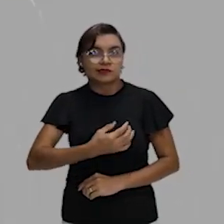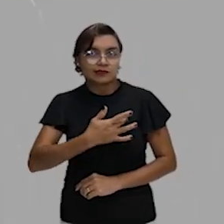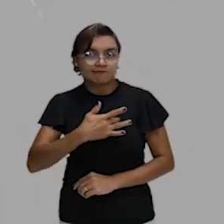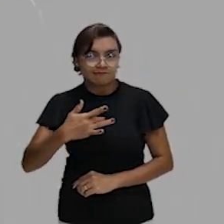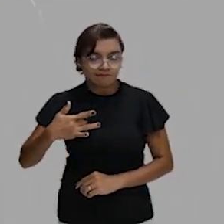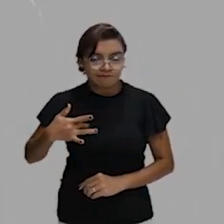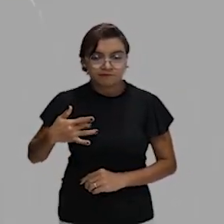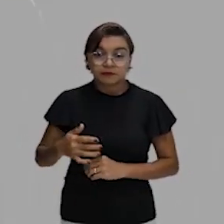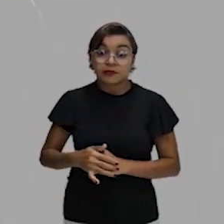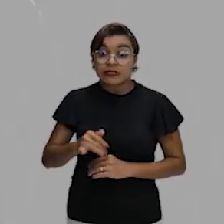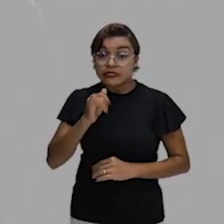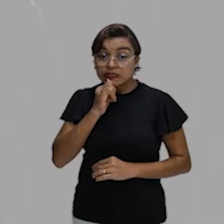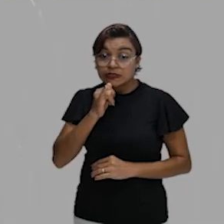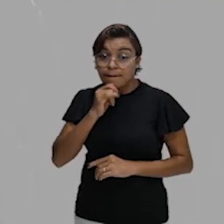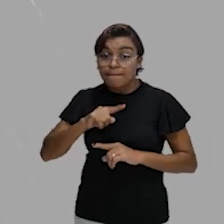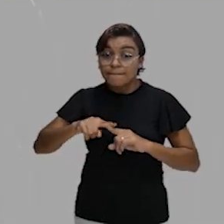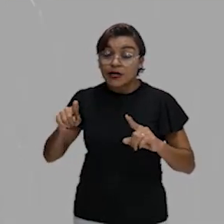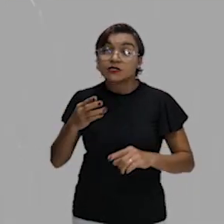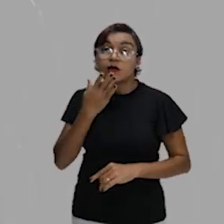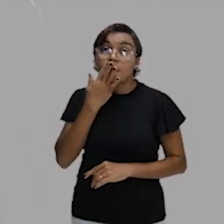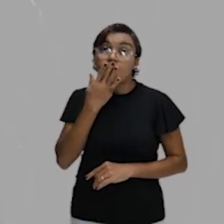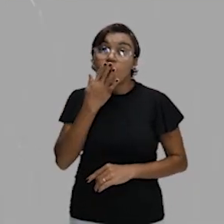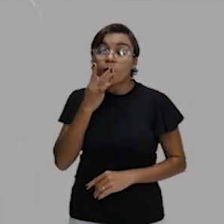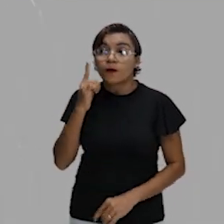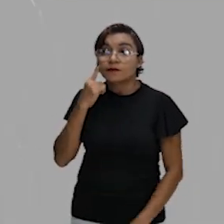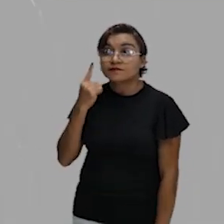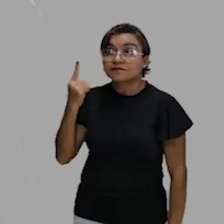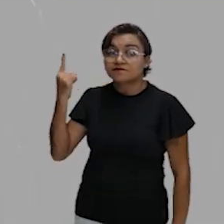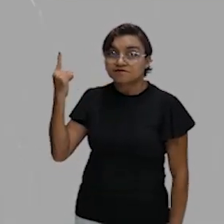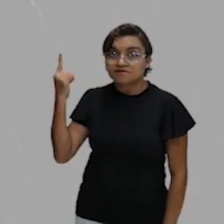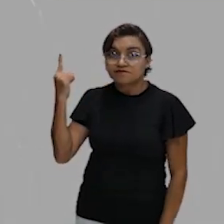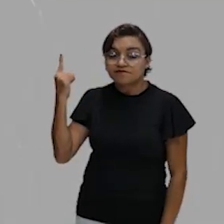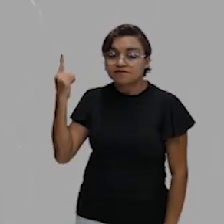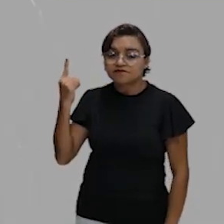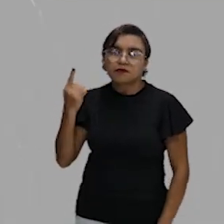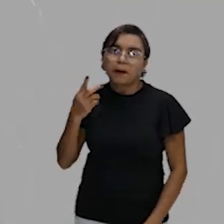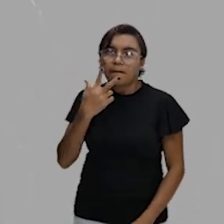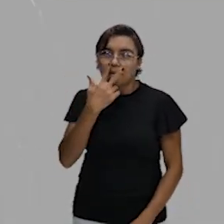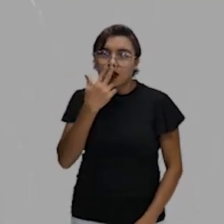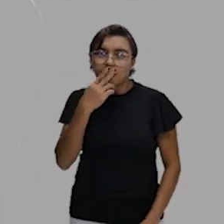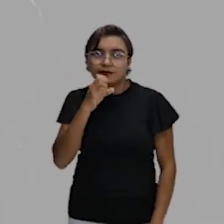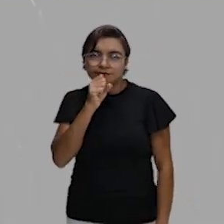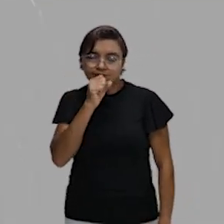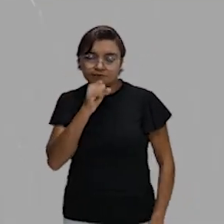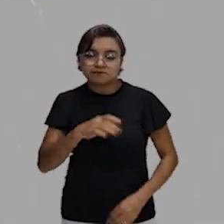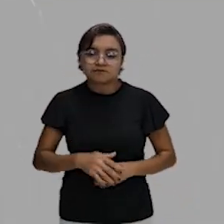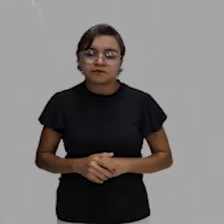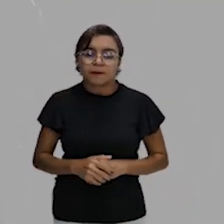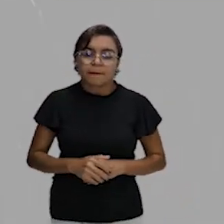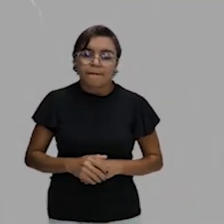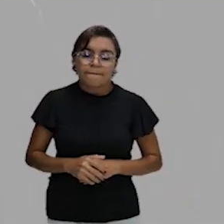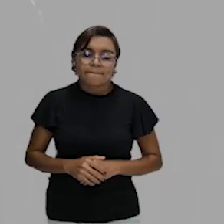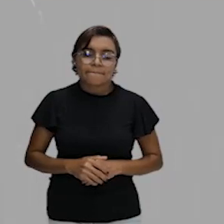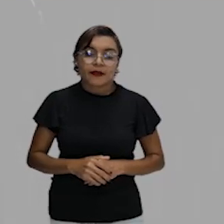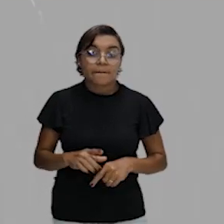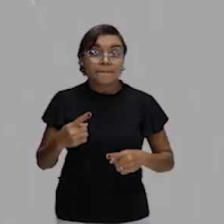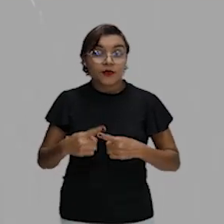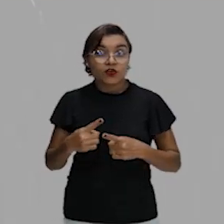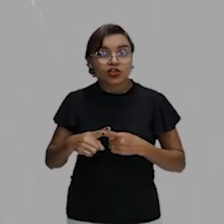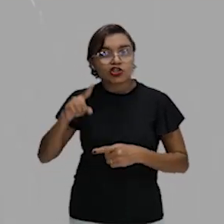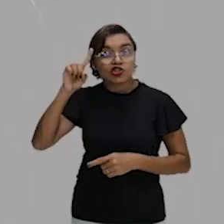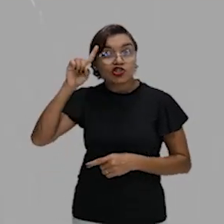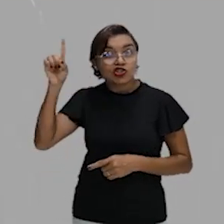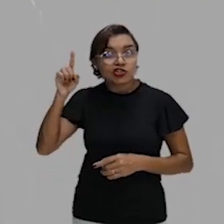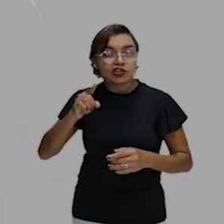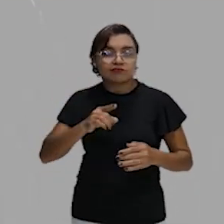ele vai se diferenciar por essa coloração aqui, Mais aí alaranjada. Por quê? Porque vai acontecer durante o dia, galera, tá